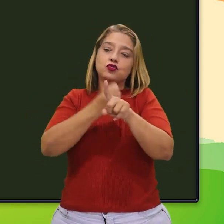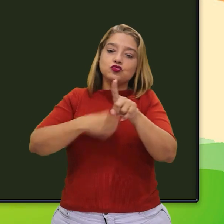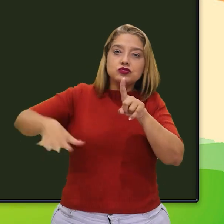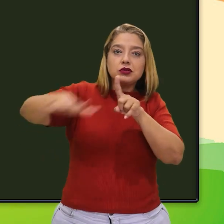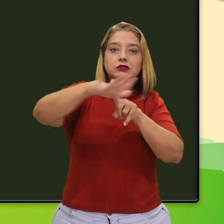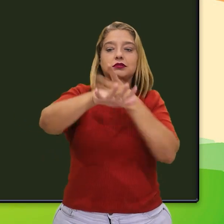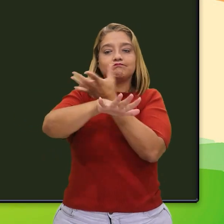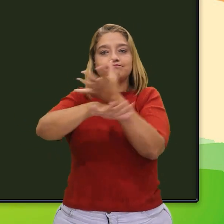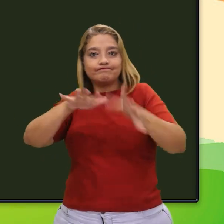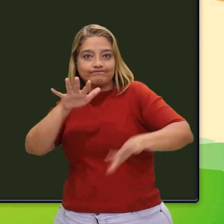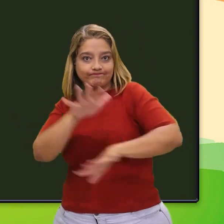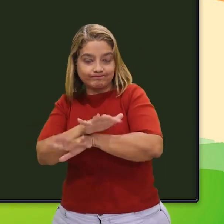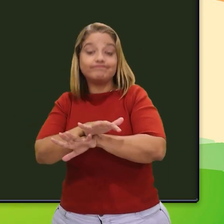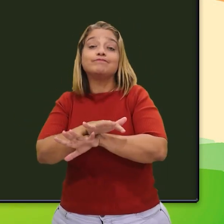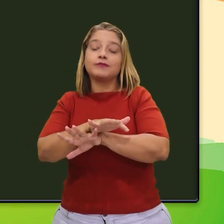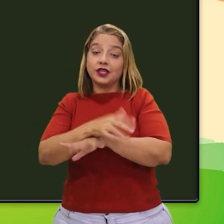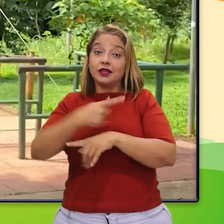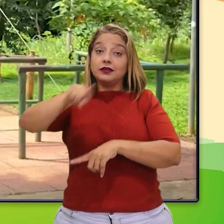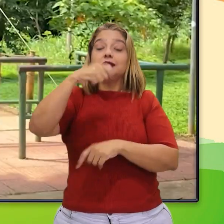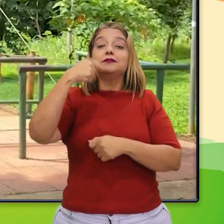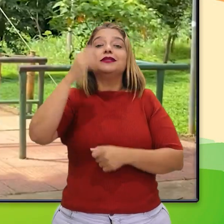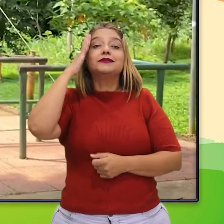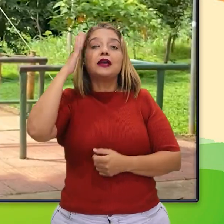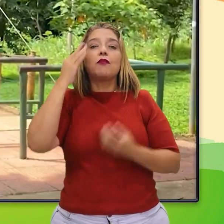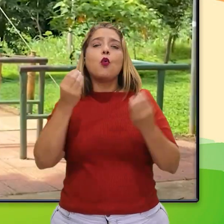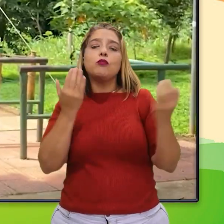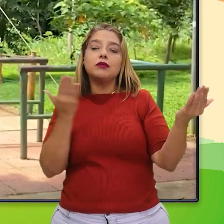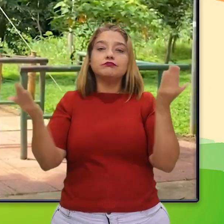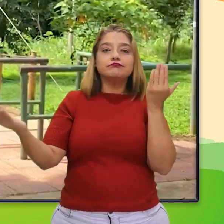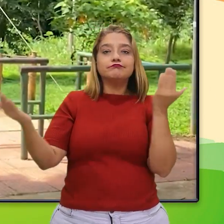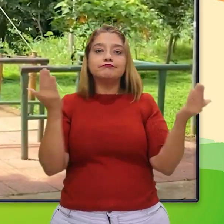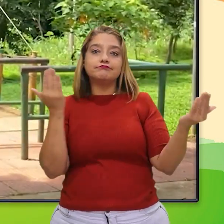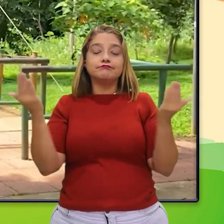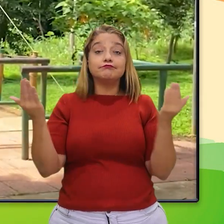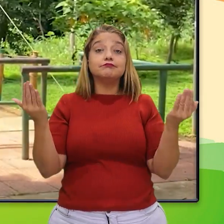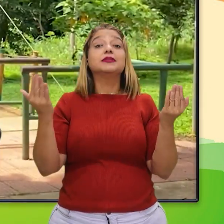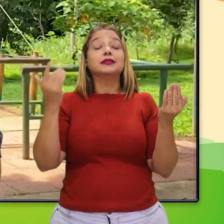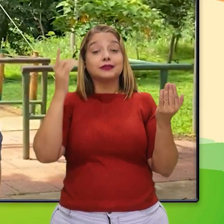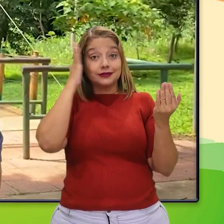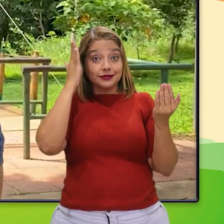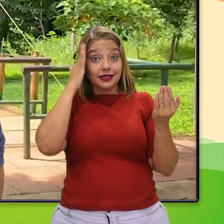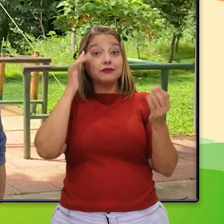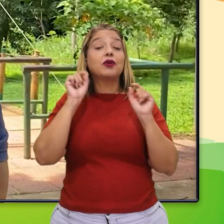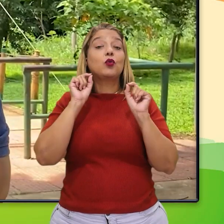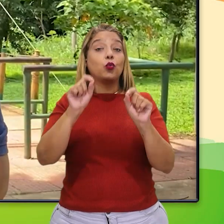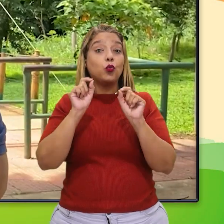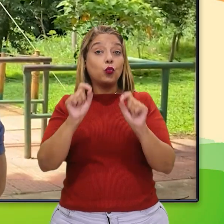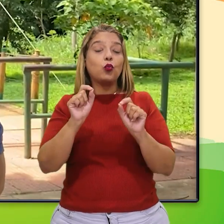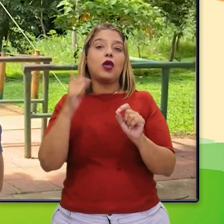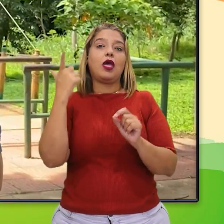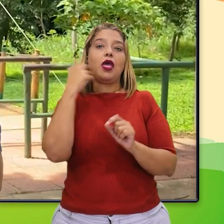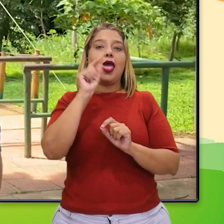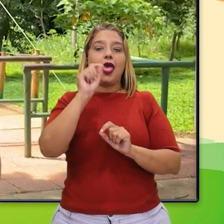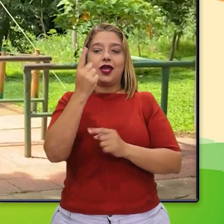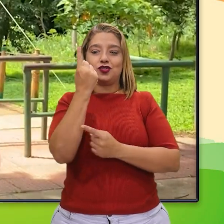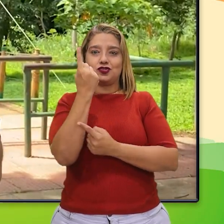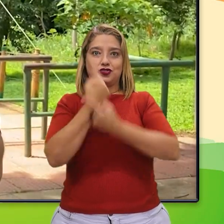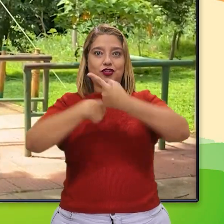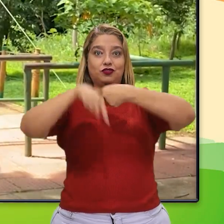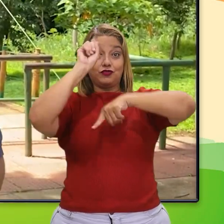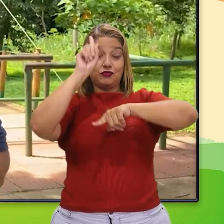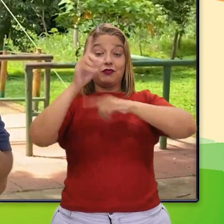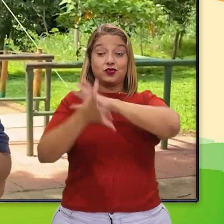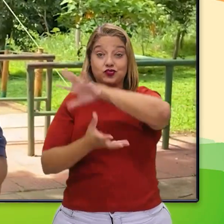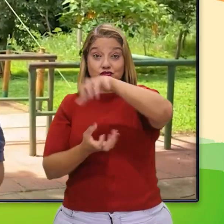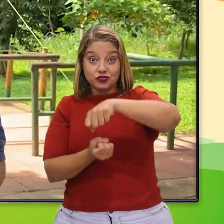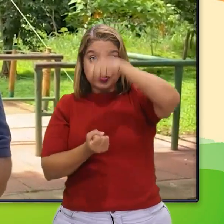trazer esse equilíbrio para que a gente possa justamente ter lá no termo que a gente voltou de desenvolvimento sustentável,